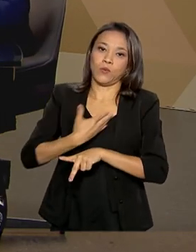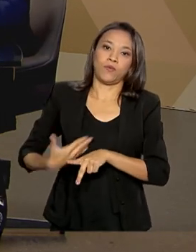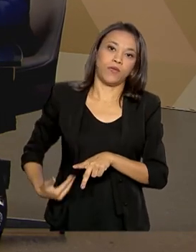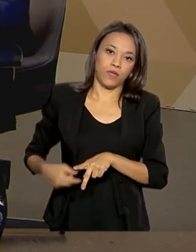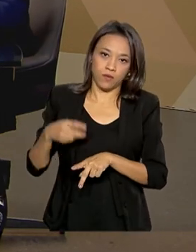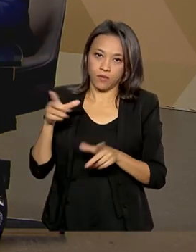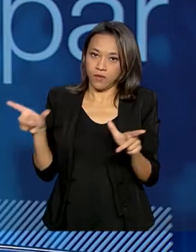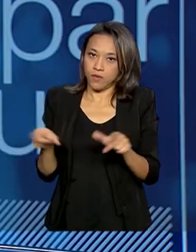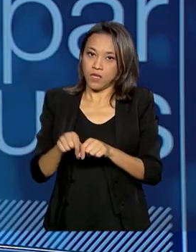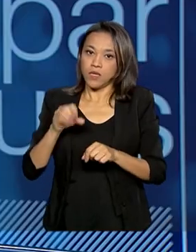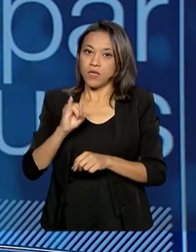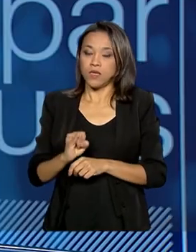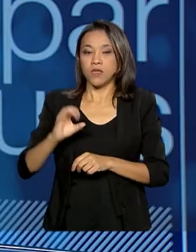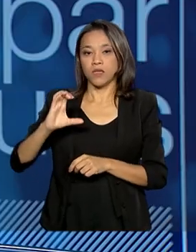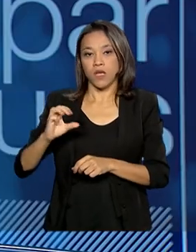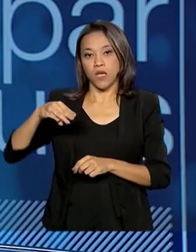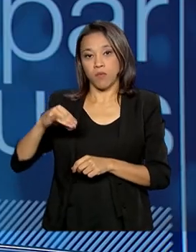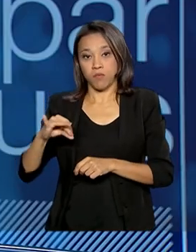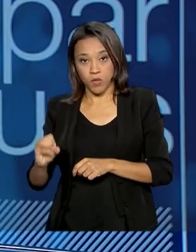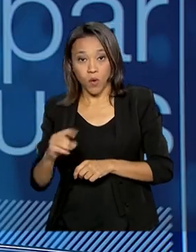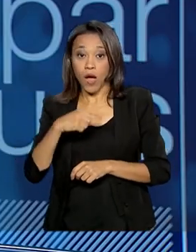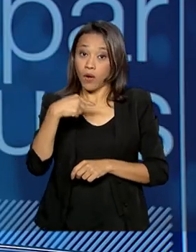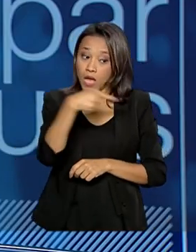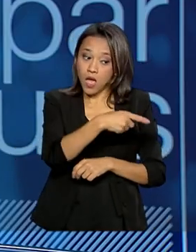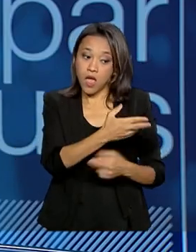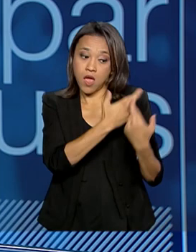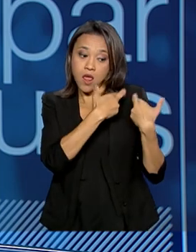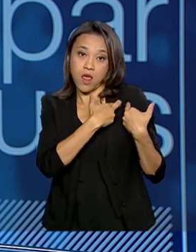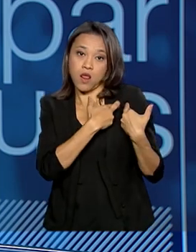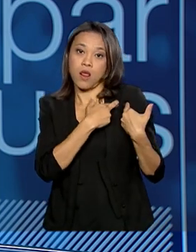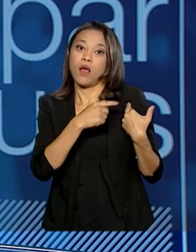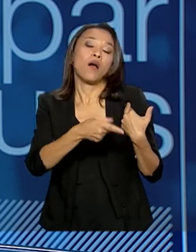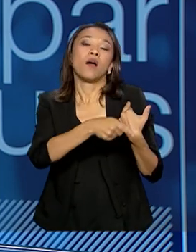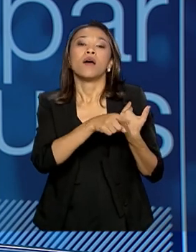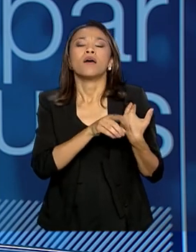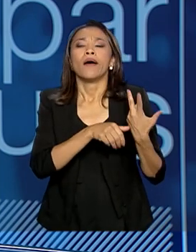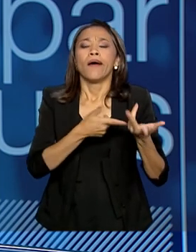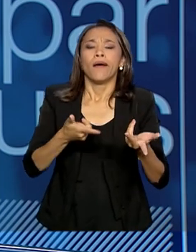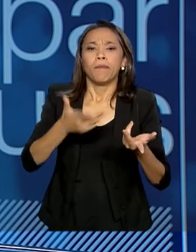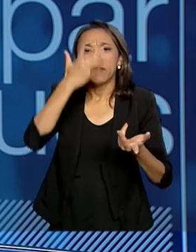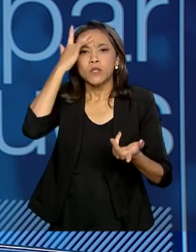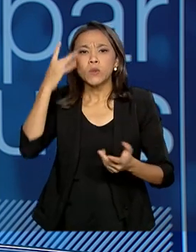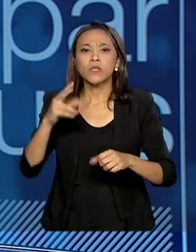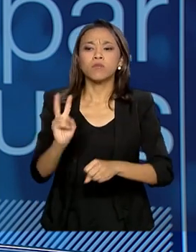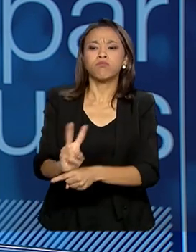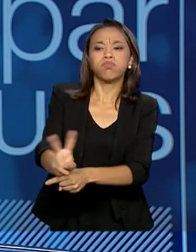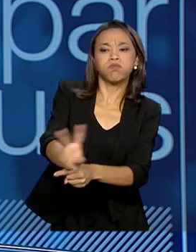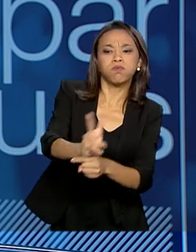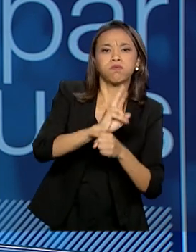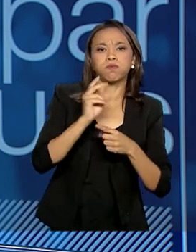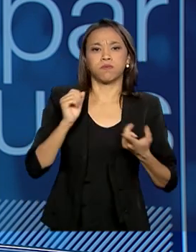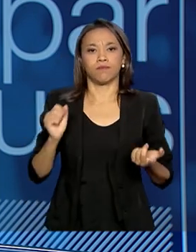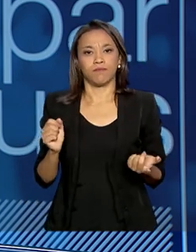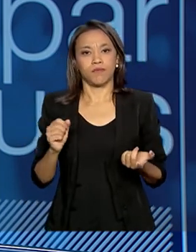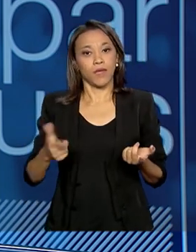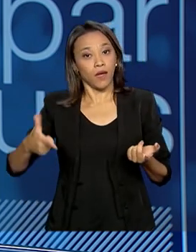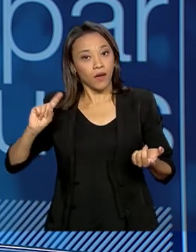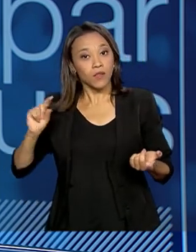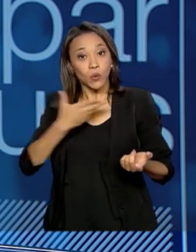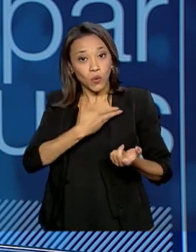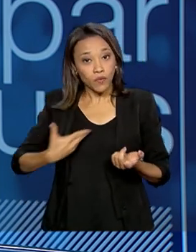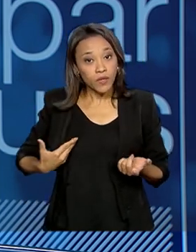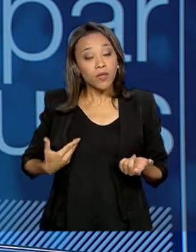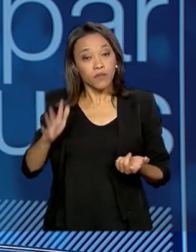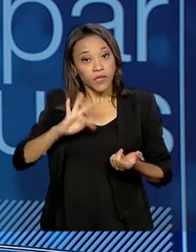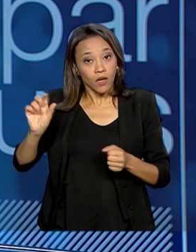fazer a manutenção do brigadista, a limpeza, tudo aquele serviço que o Estado, que o governo federal fazia, a